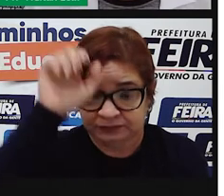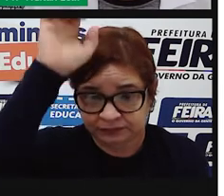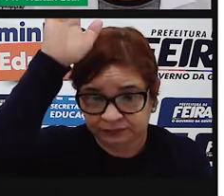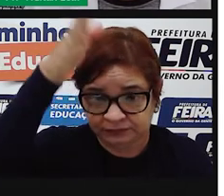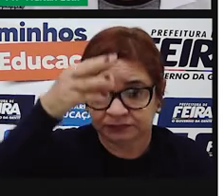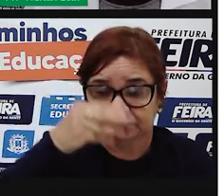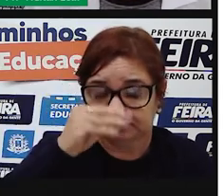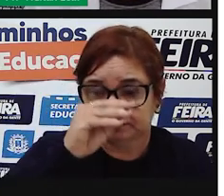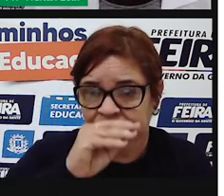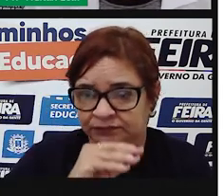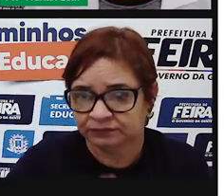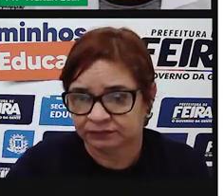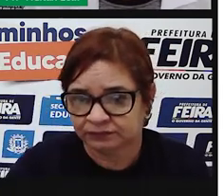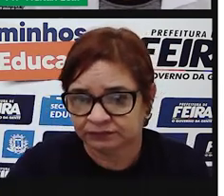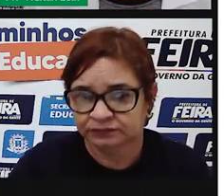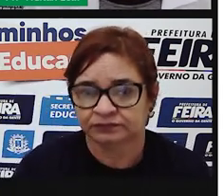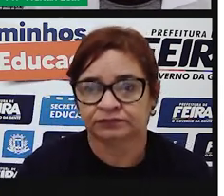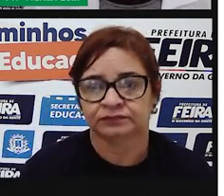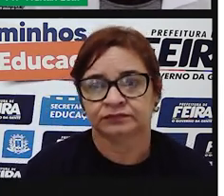Ok?